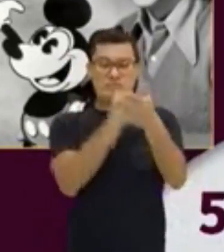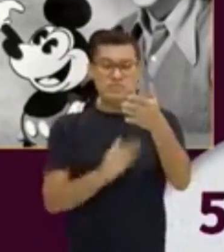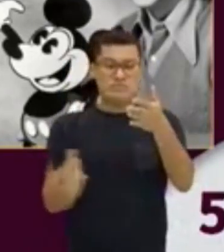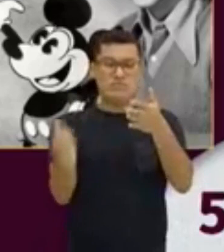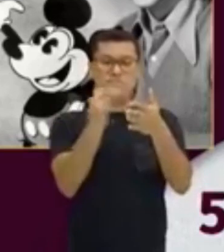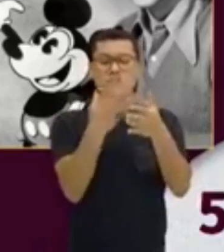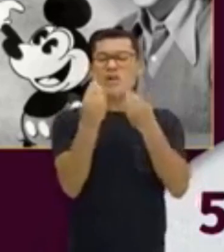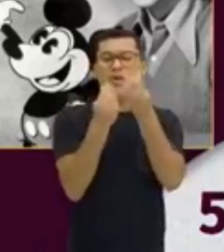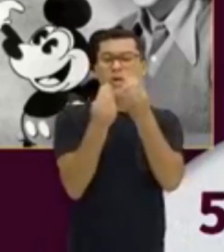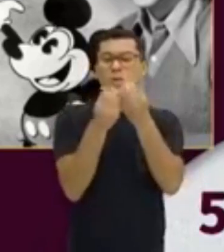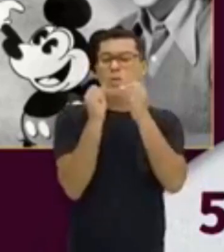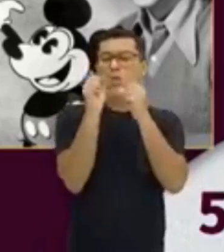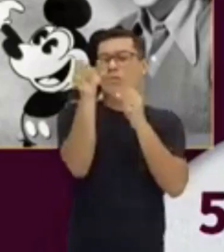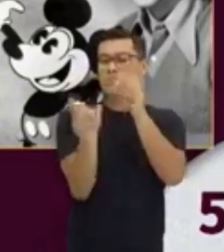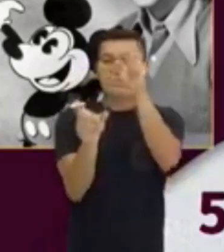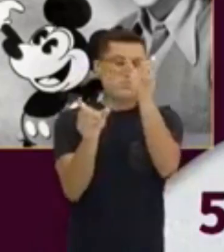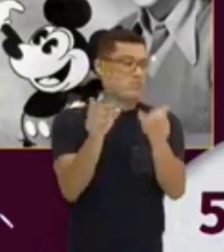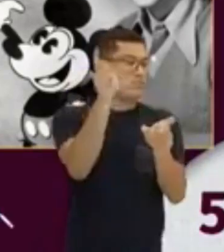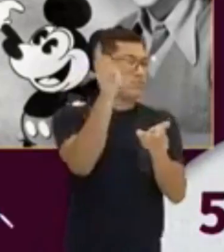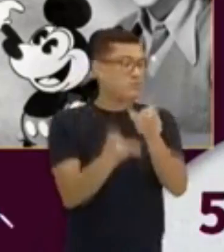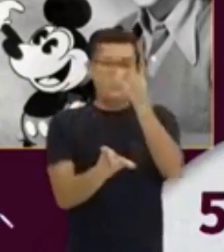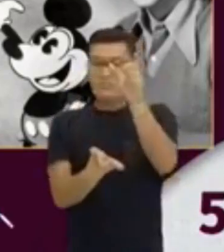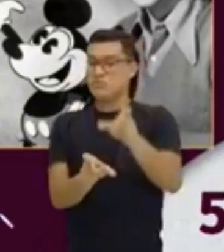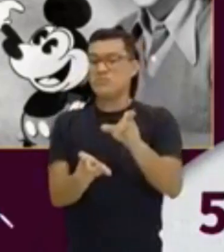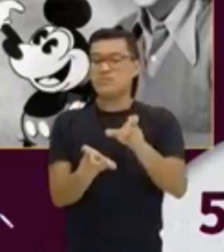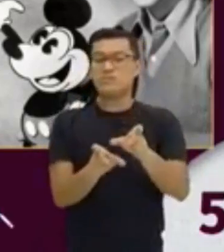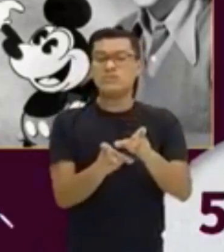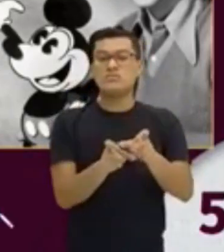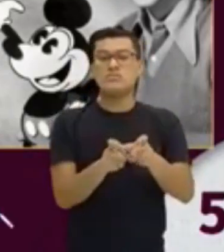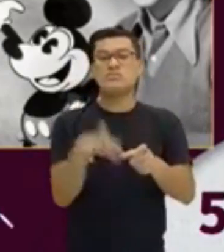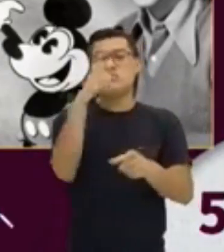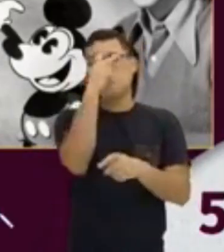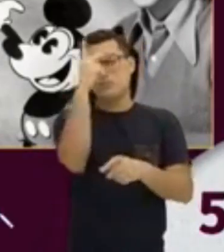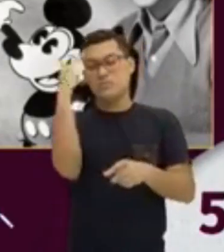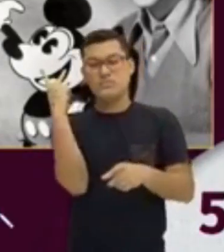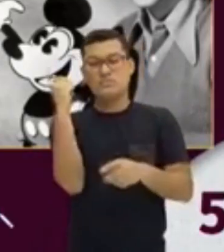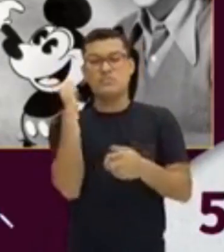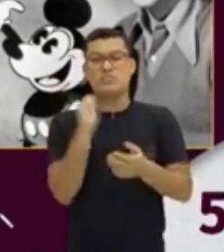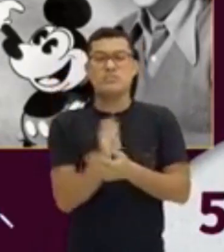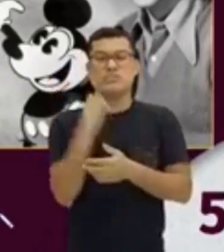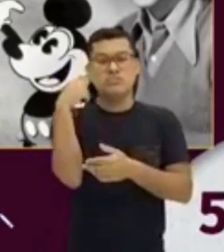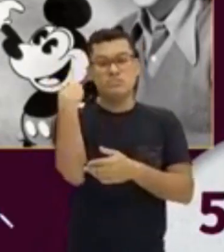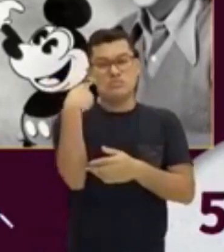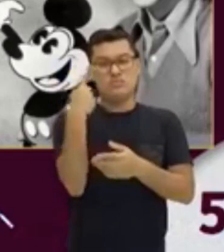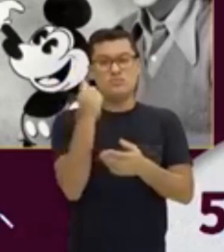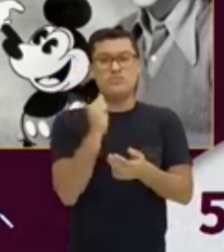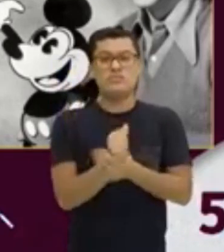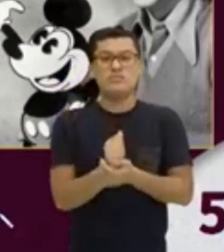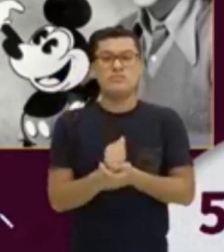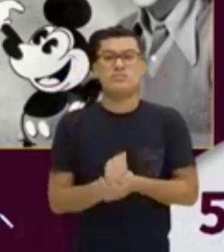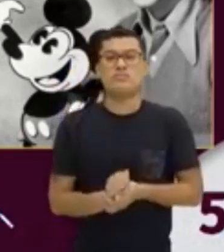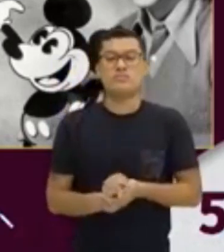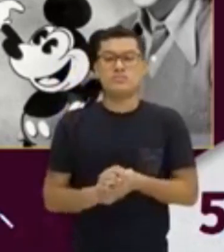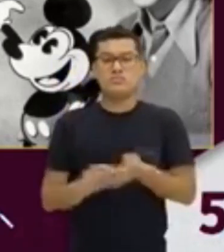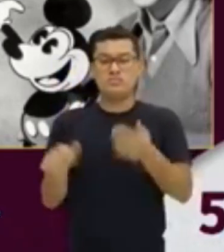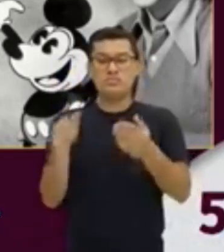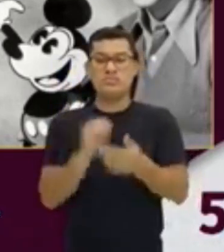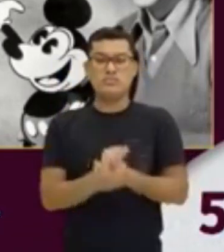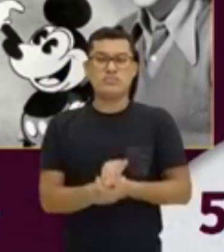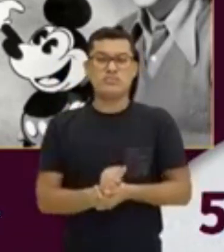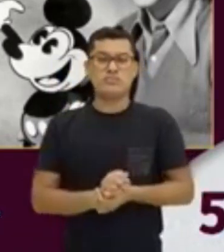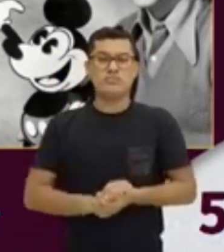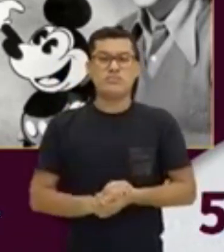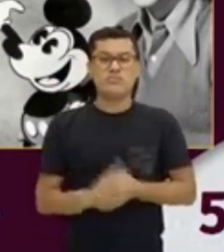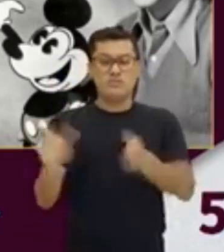como eu poderia identificar esses personagens, a estátua, por exemplo. Esse aqui é o nosso